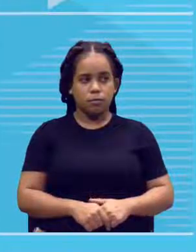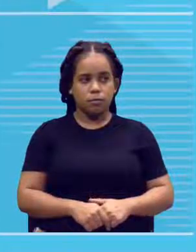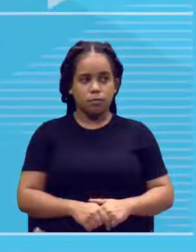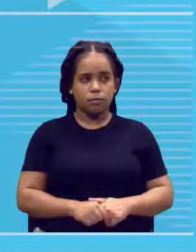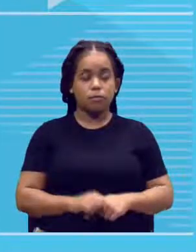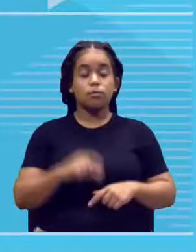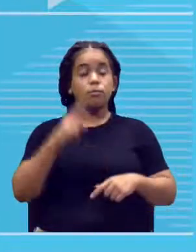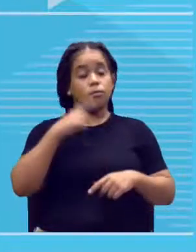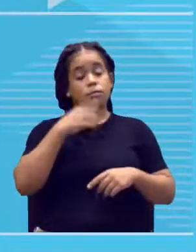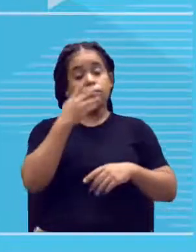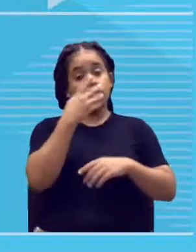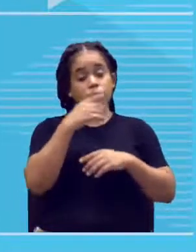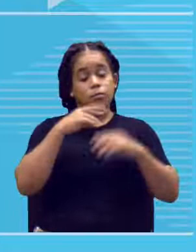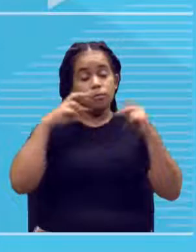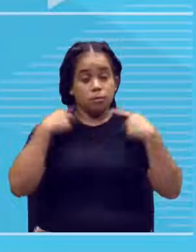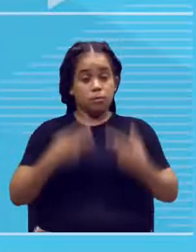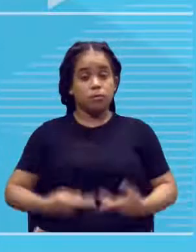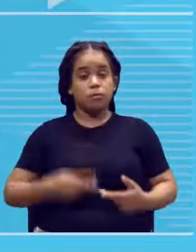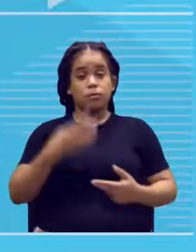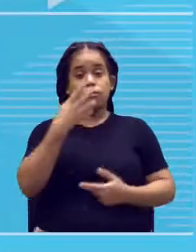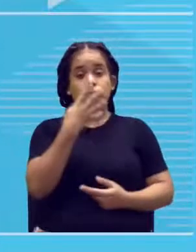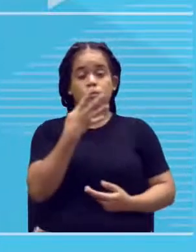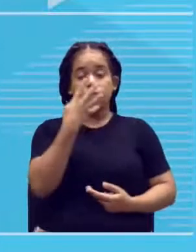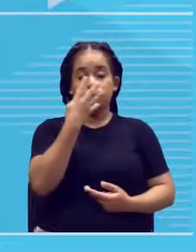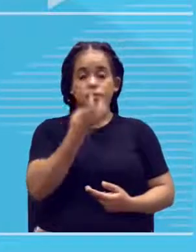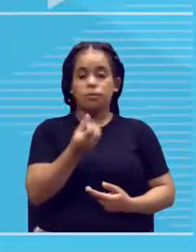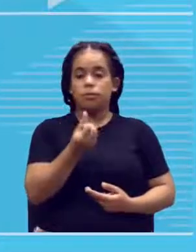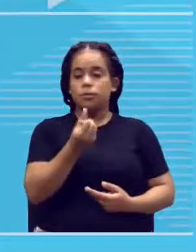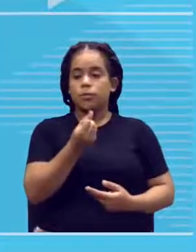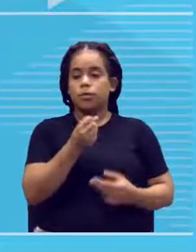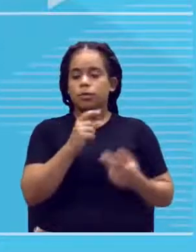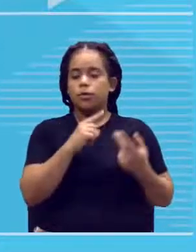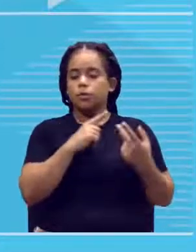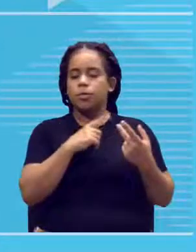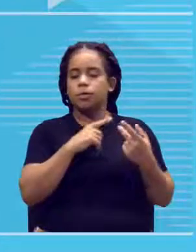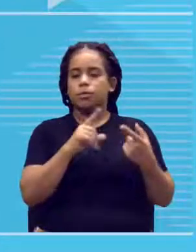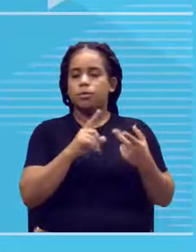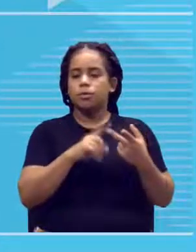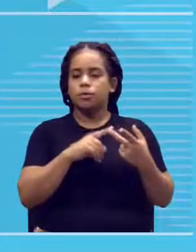Desses quarenta e seis cromossomos, são dois conjuntos.